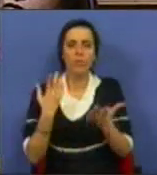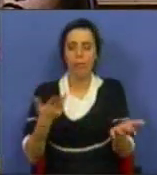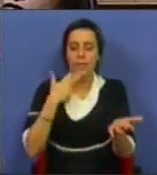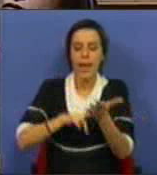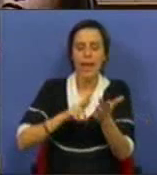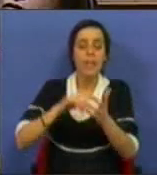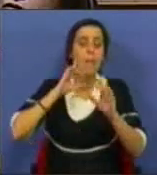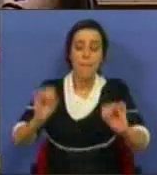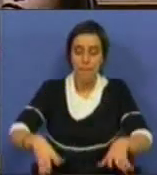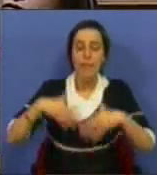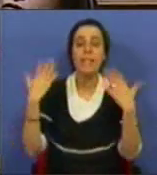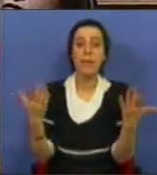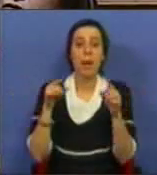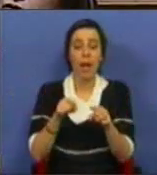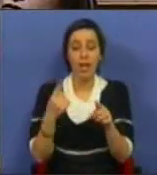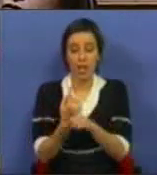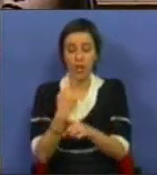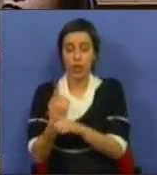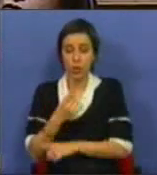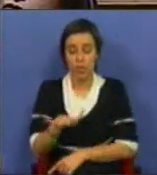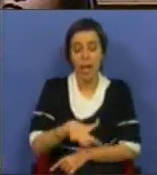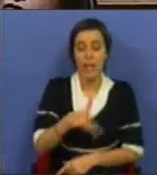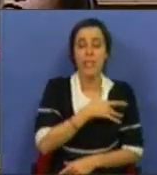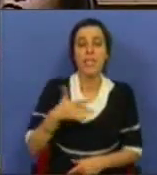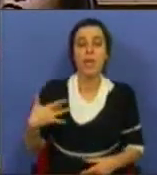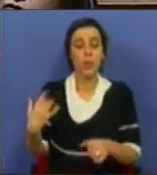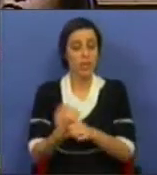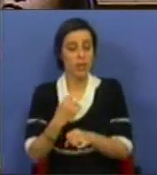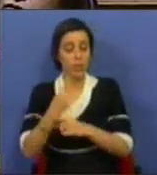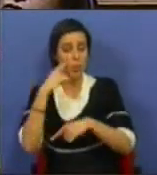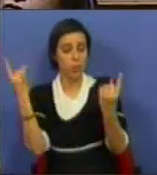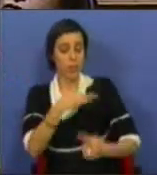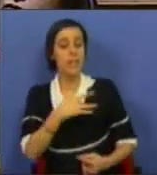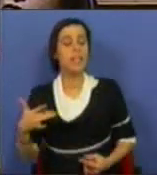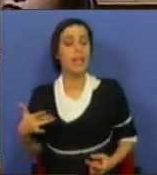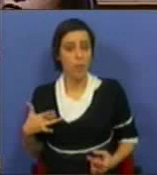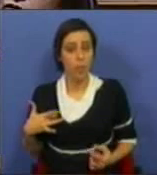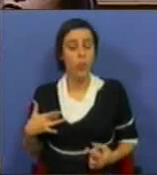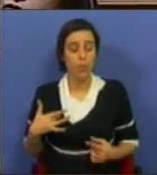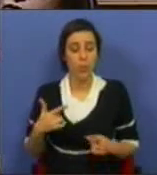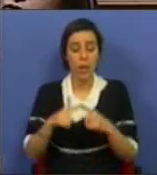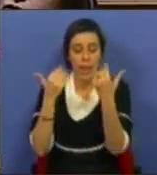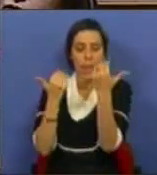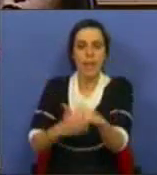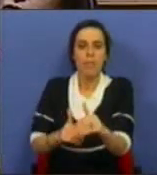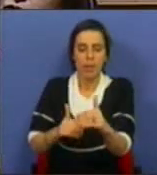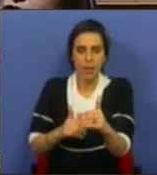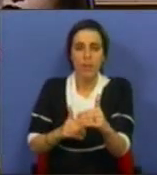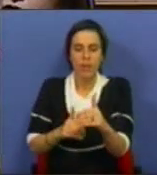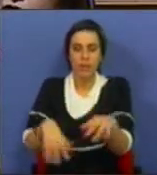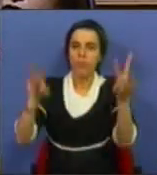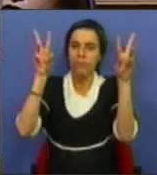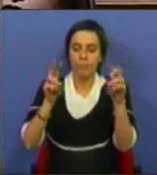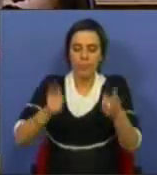a razão principal por este estado de coisas na área da saúde e dos serviços públicos de saúde é as limitações em